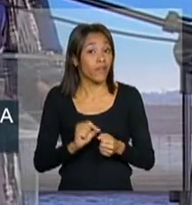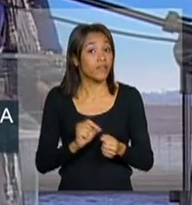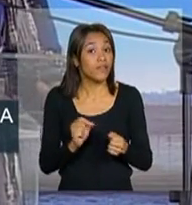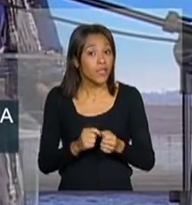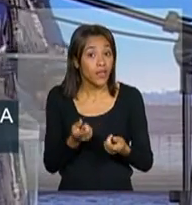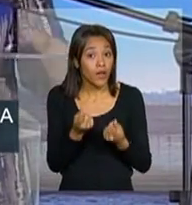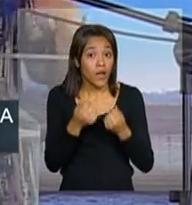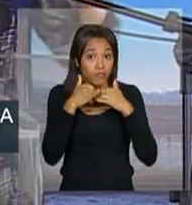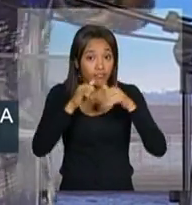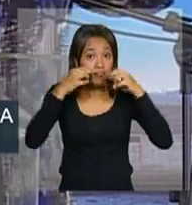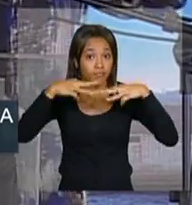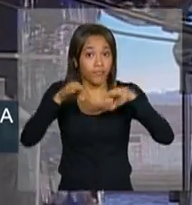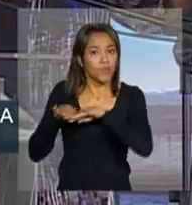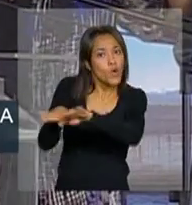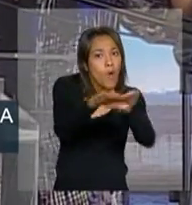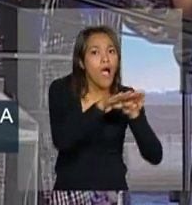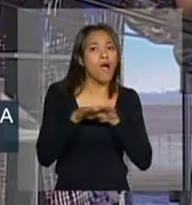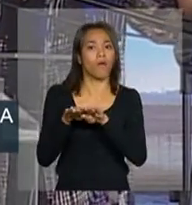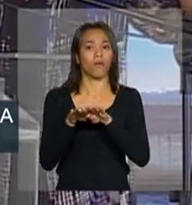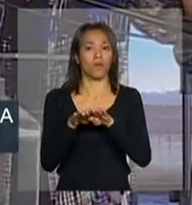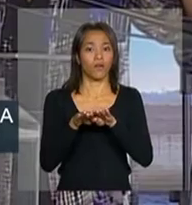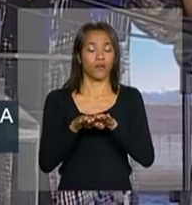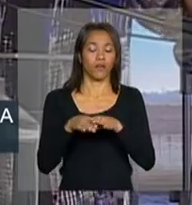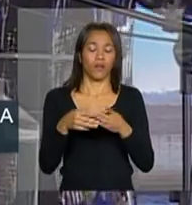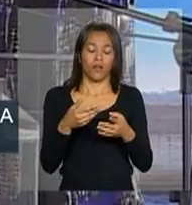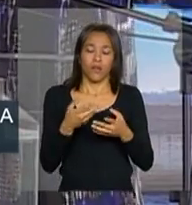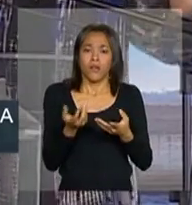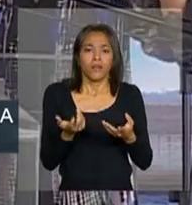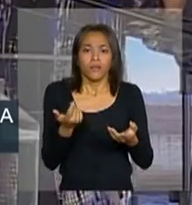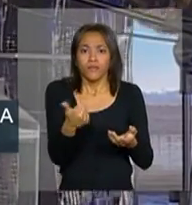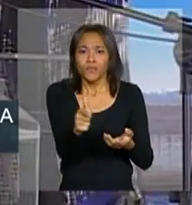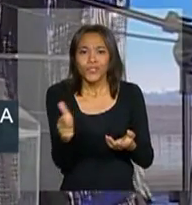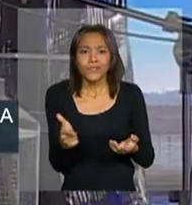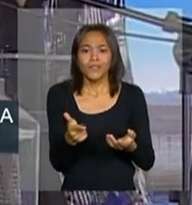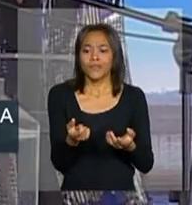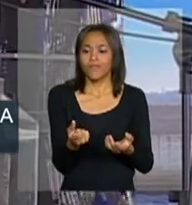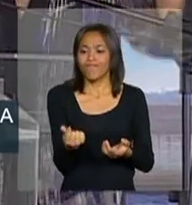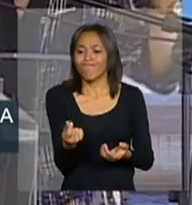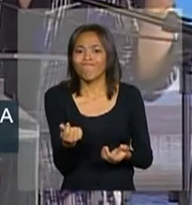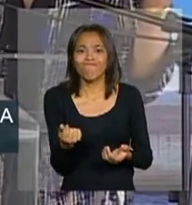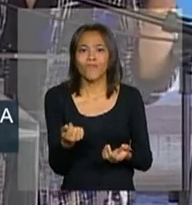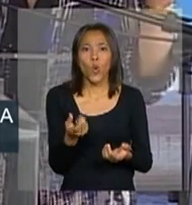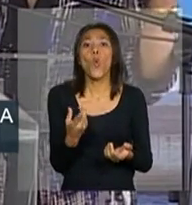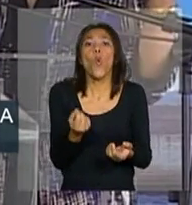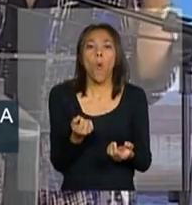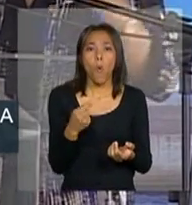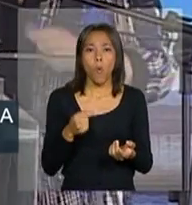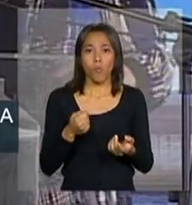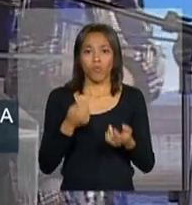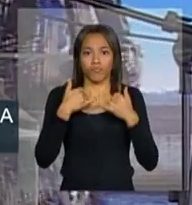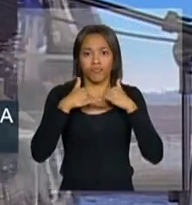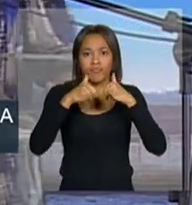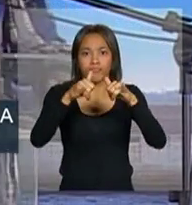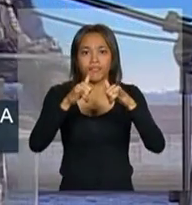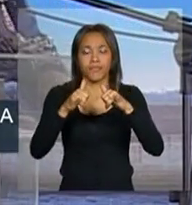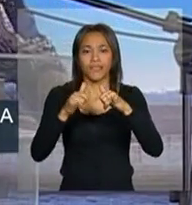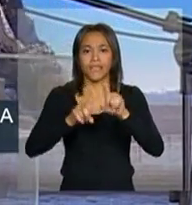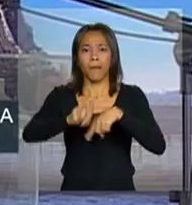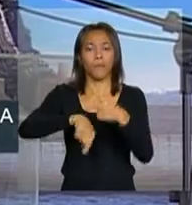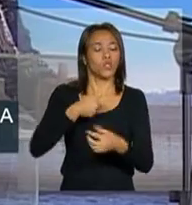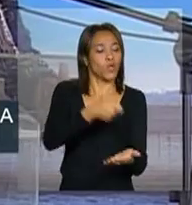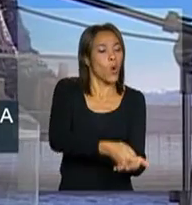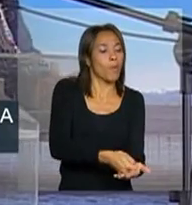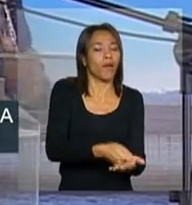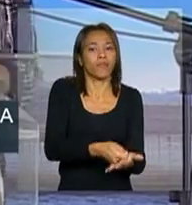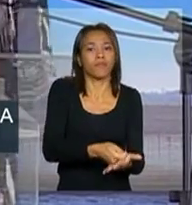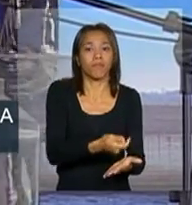universalização? universalizado, que não tinha renda, porque não tinha sequer energia elétrica, iam lá e cobravam